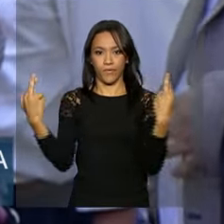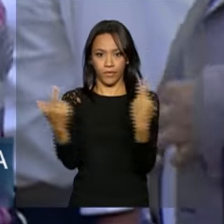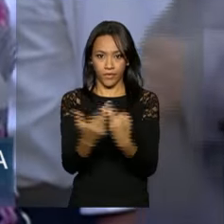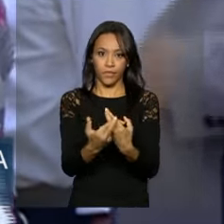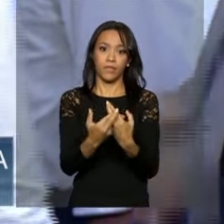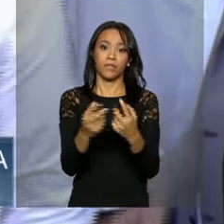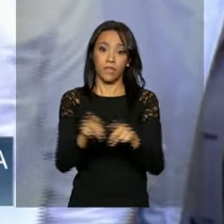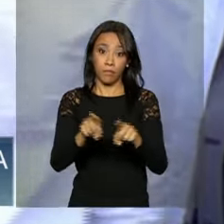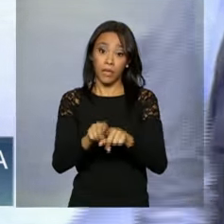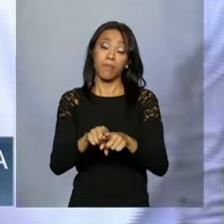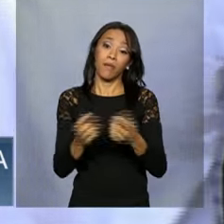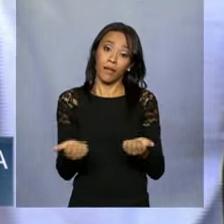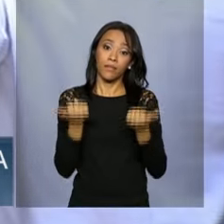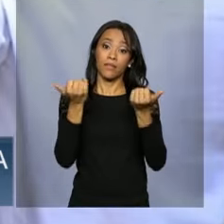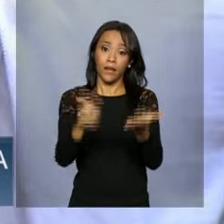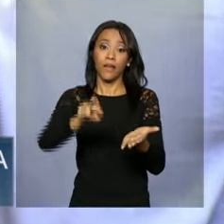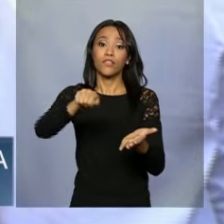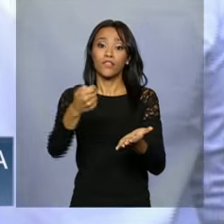outros estados também.